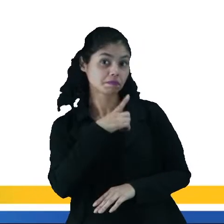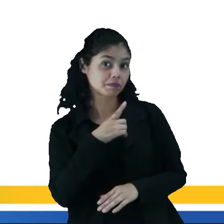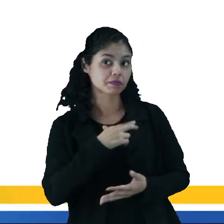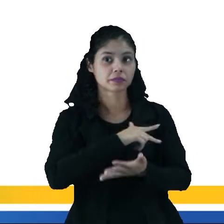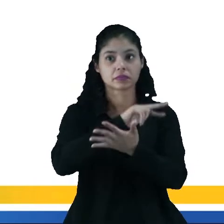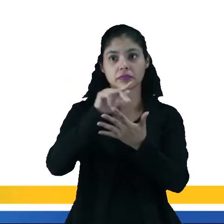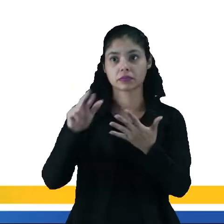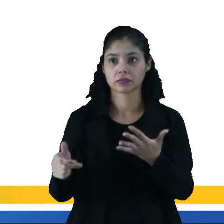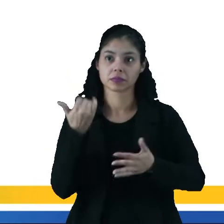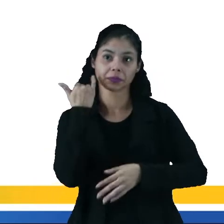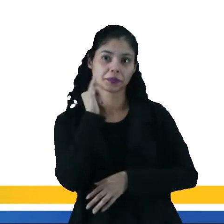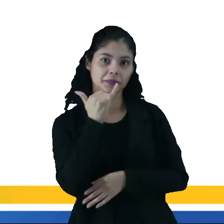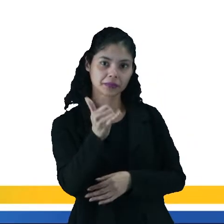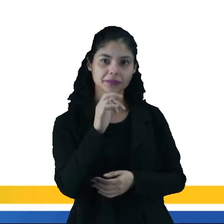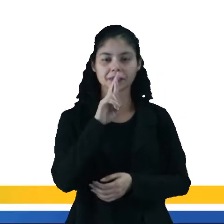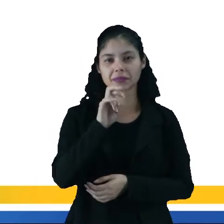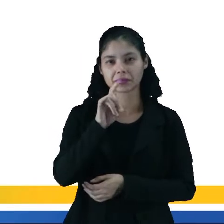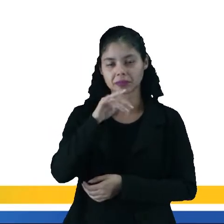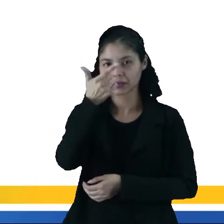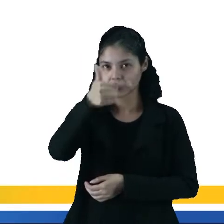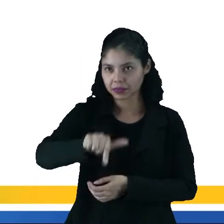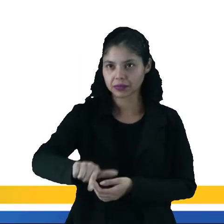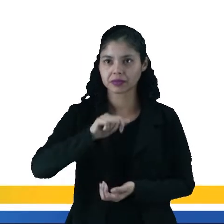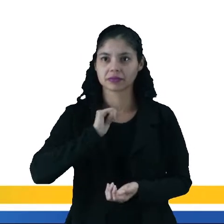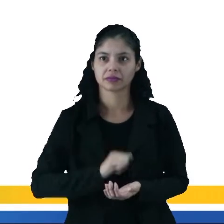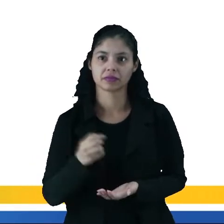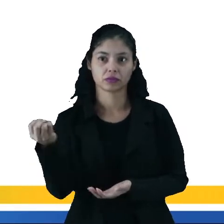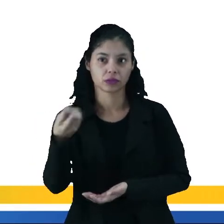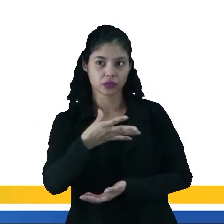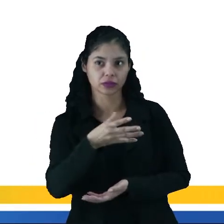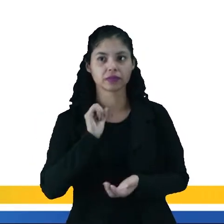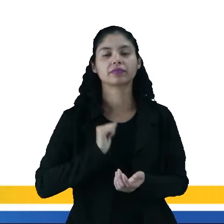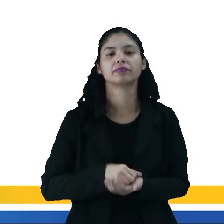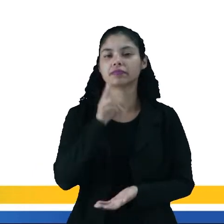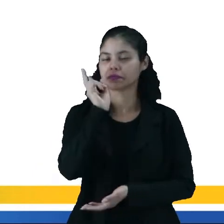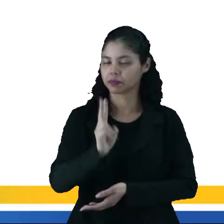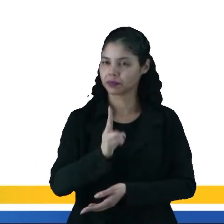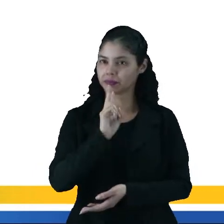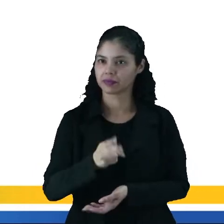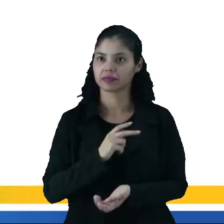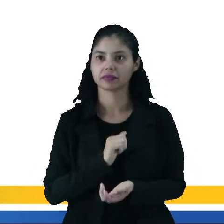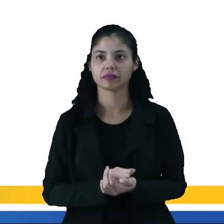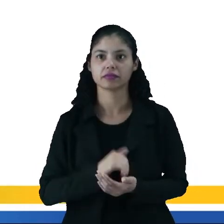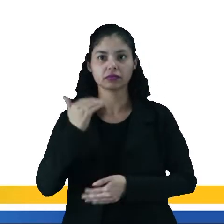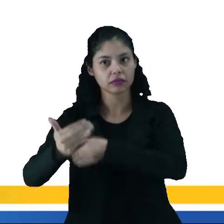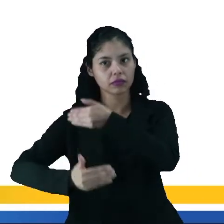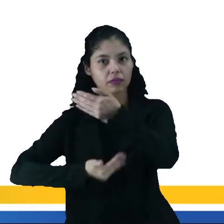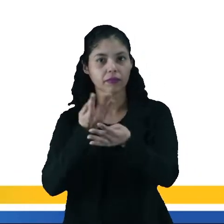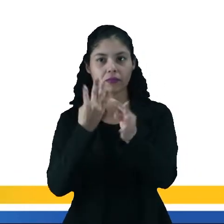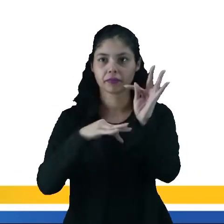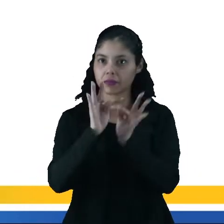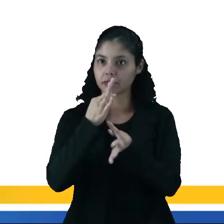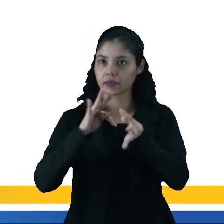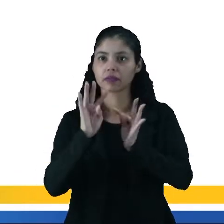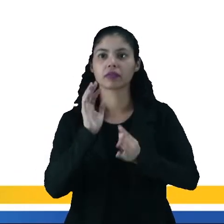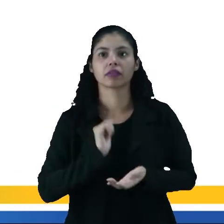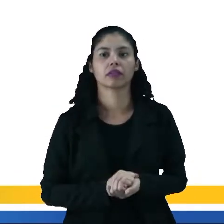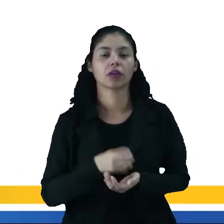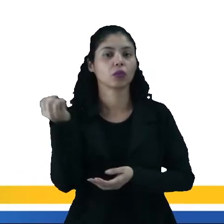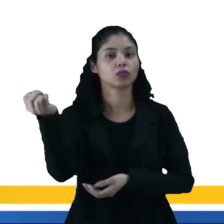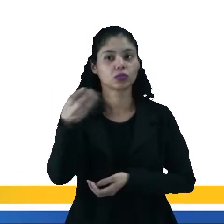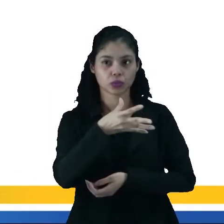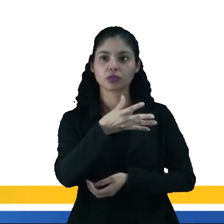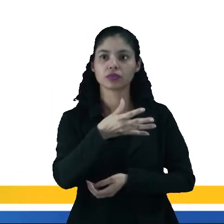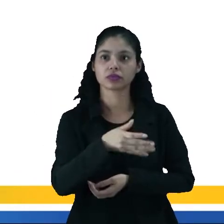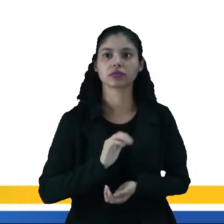Existem vários tipos de energia renováveis, e cada vez mais, com o desenvolvimento das tecnologias, há